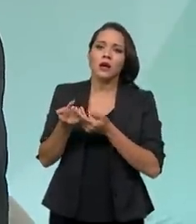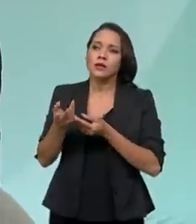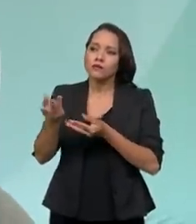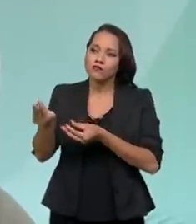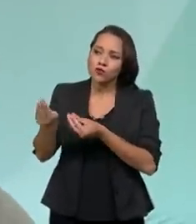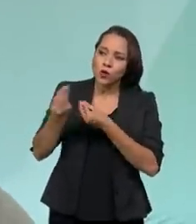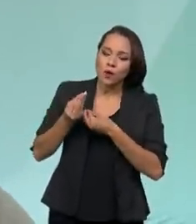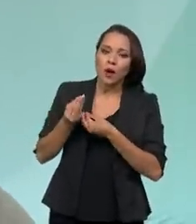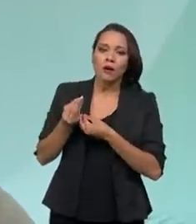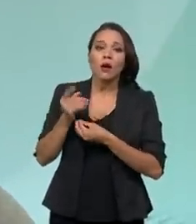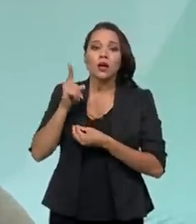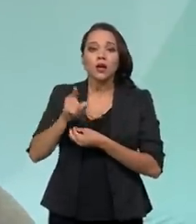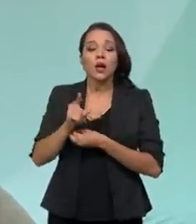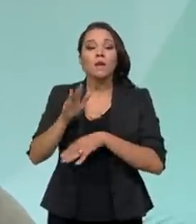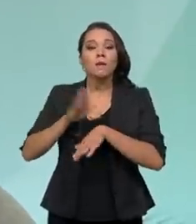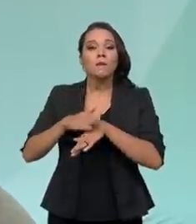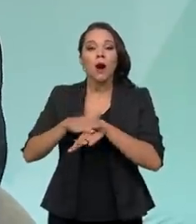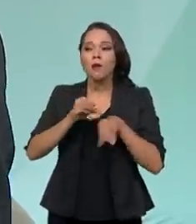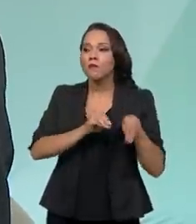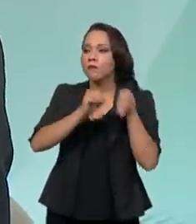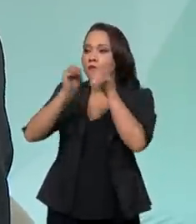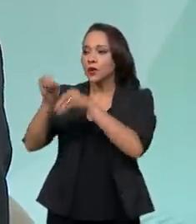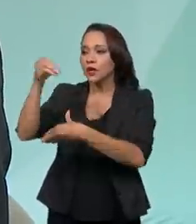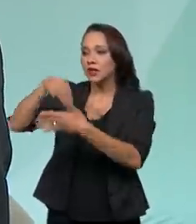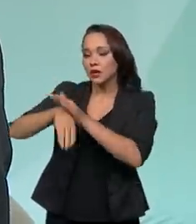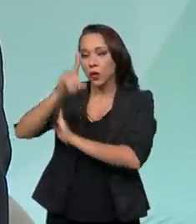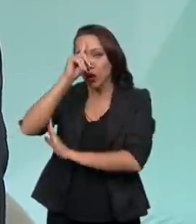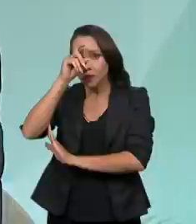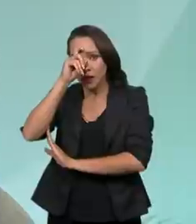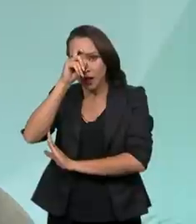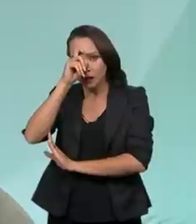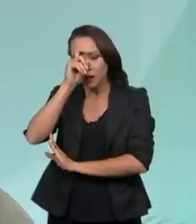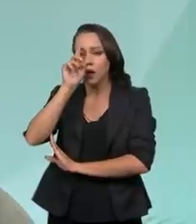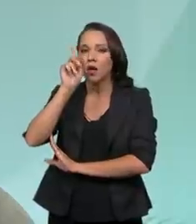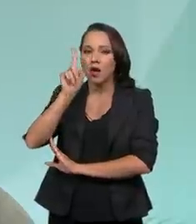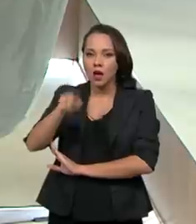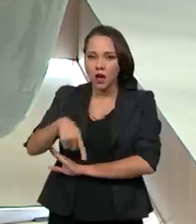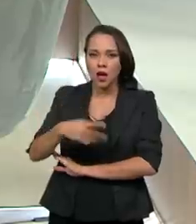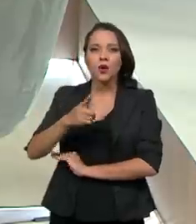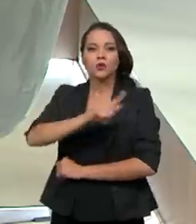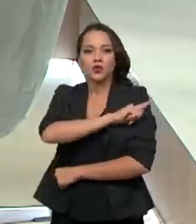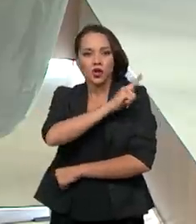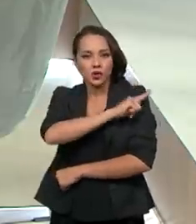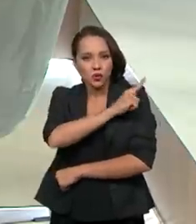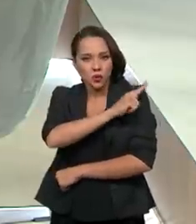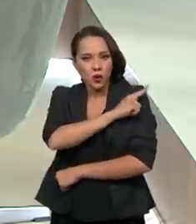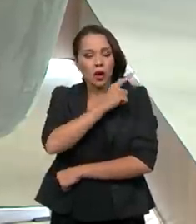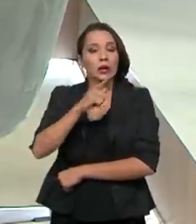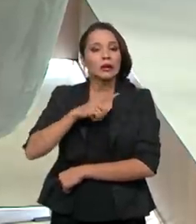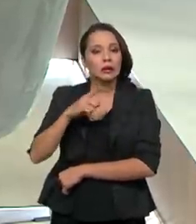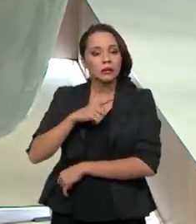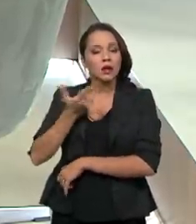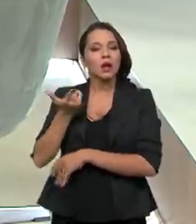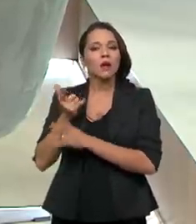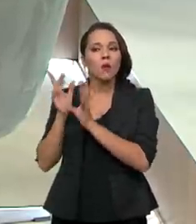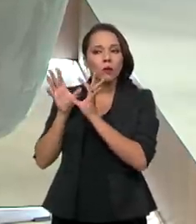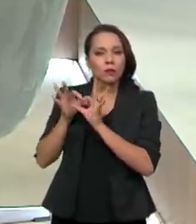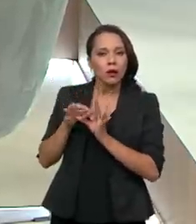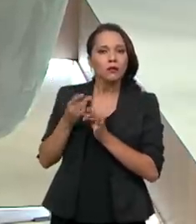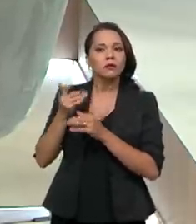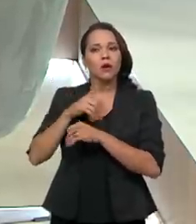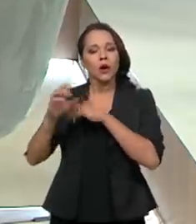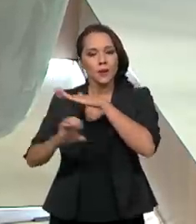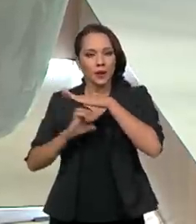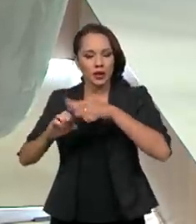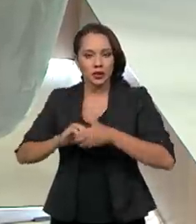nós. Quem coloca o paciente nos nossos hospitais são os gestores que têm a contratualização com a